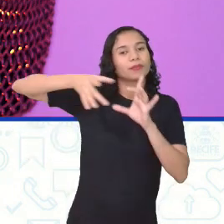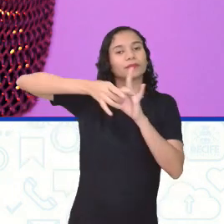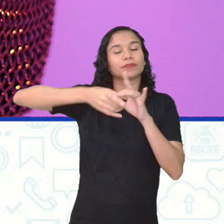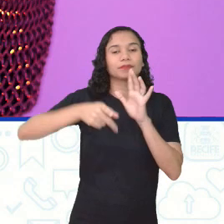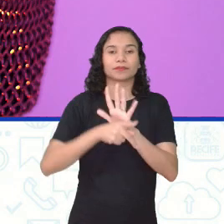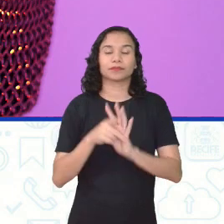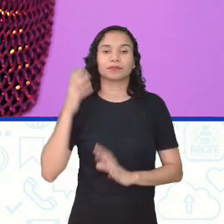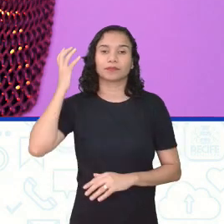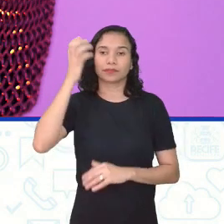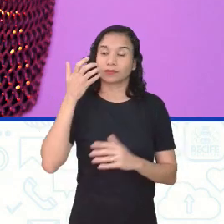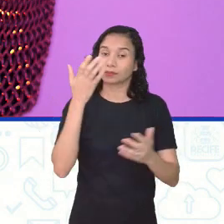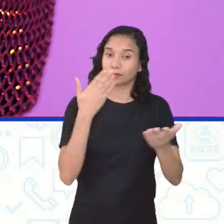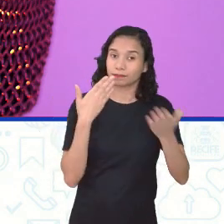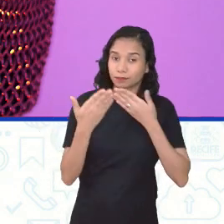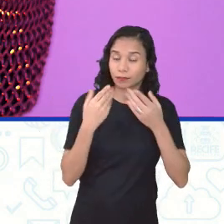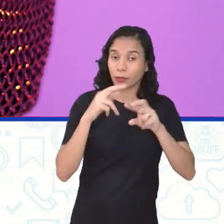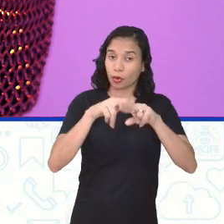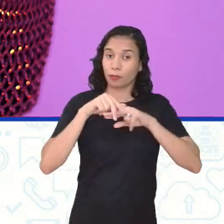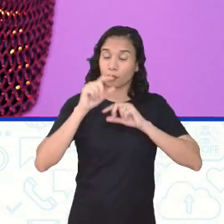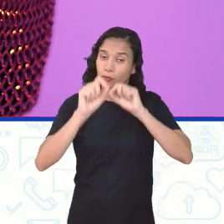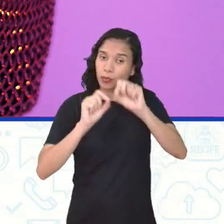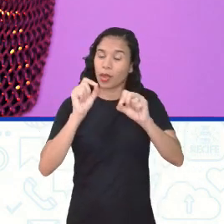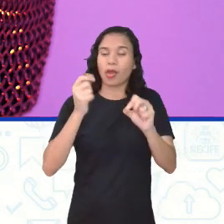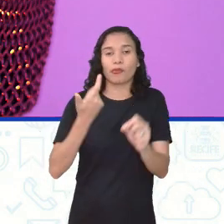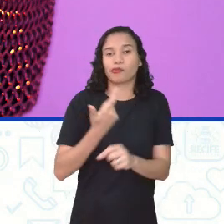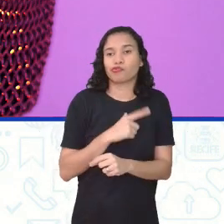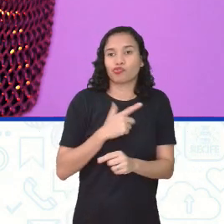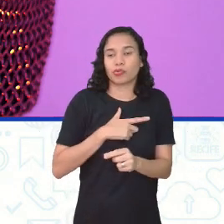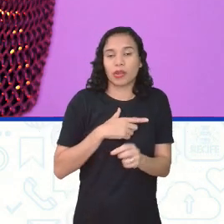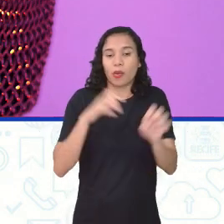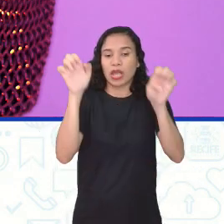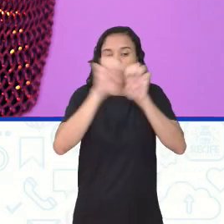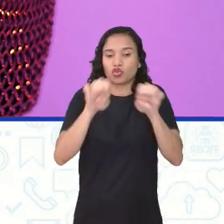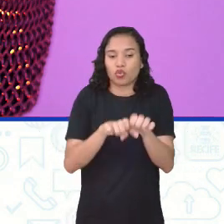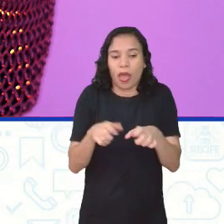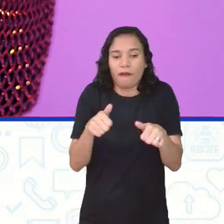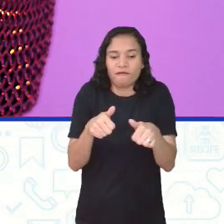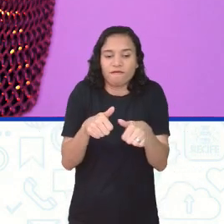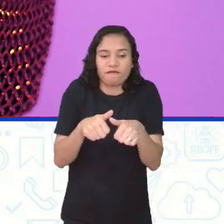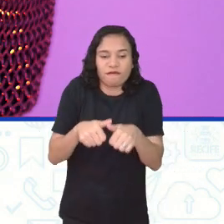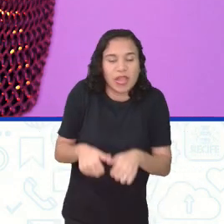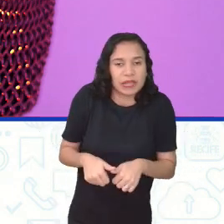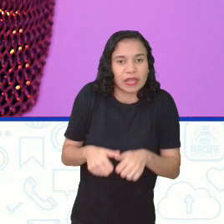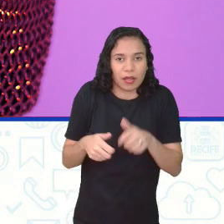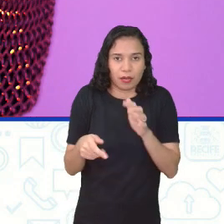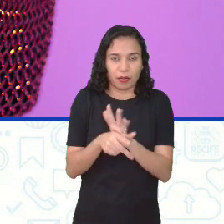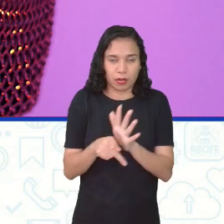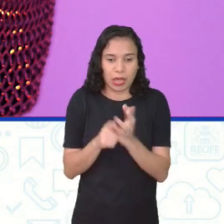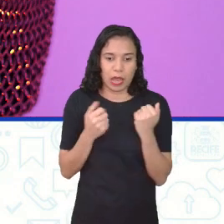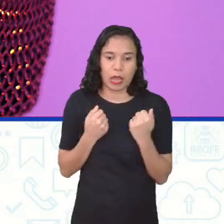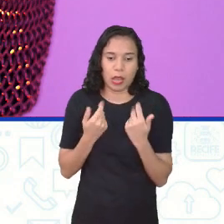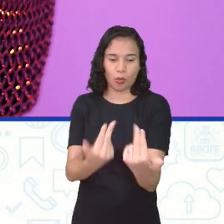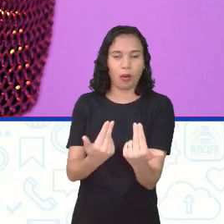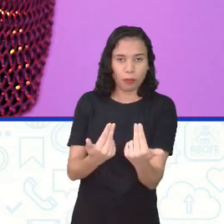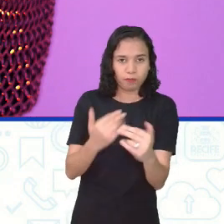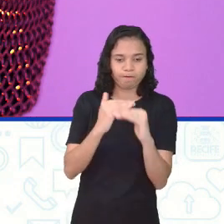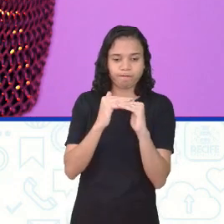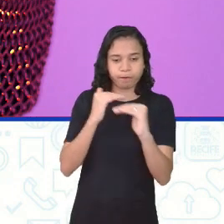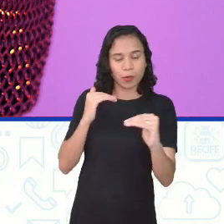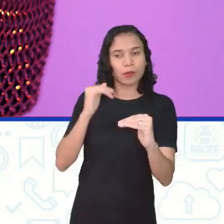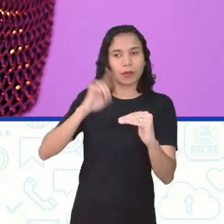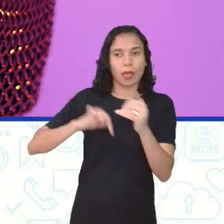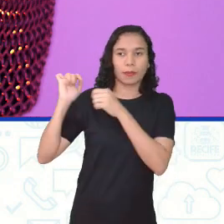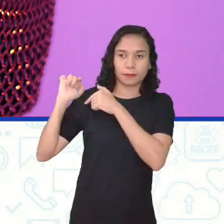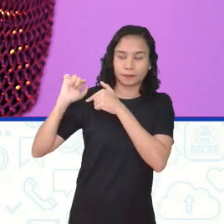pelo podcast. Contudo, o podcast, ele não possui uma estrutura fixa, como os outros formatos, considerados